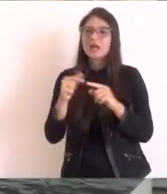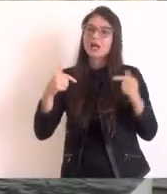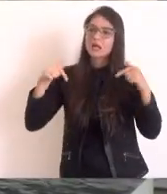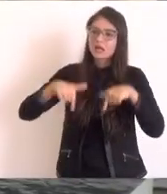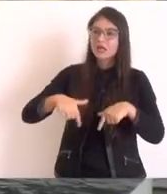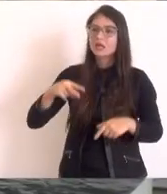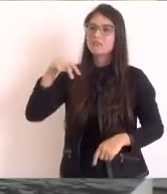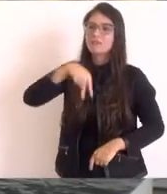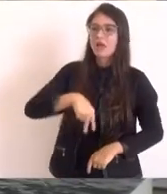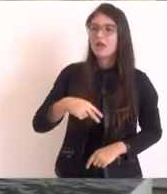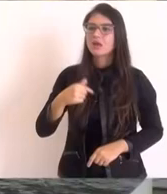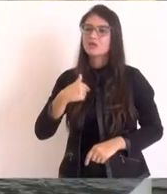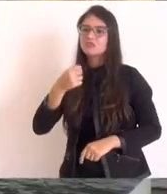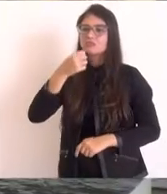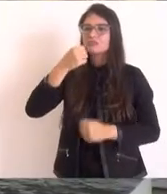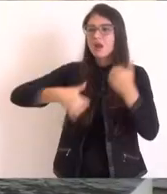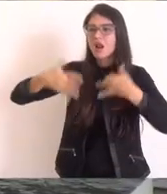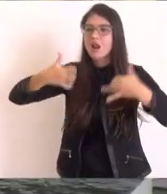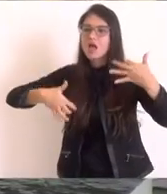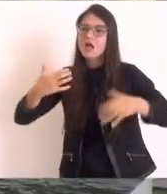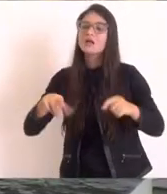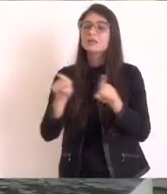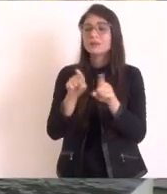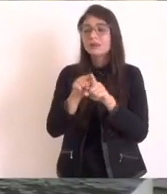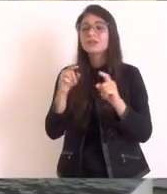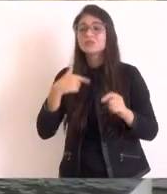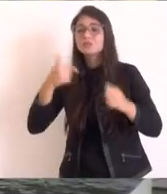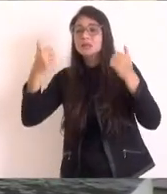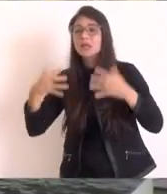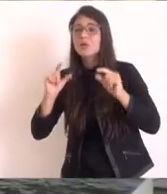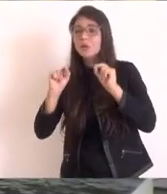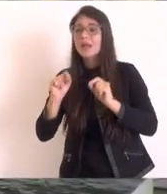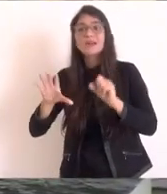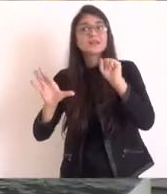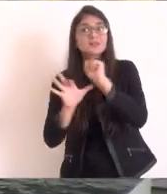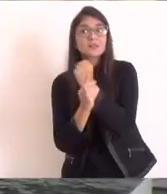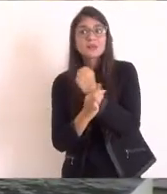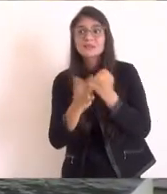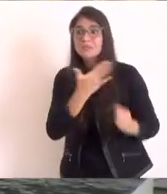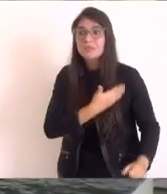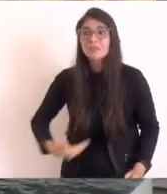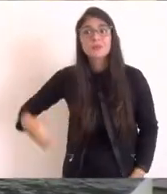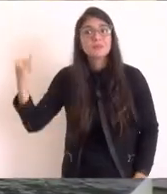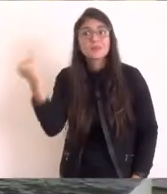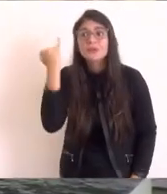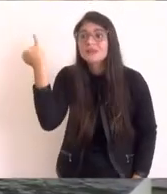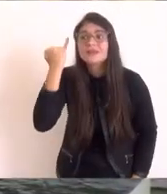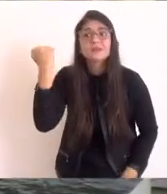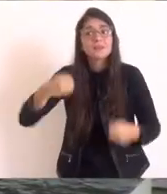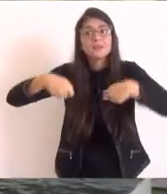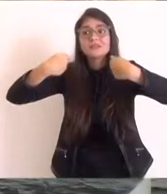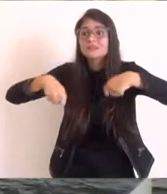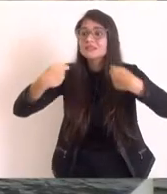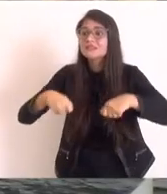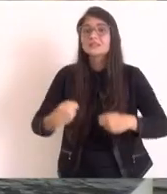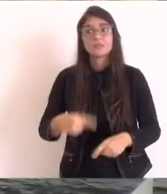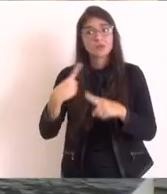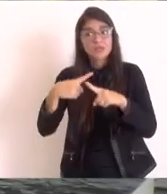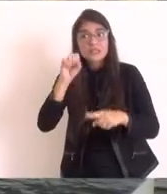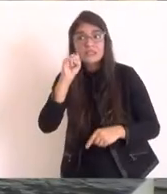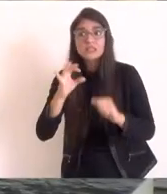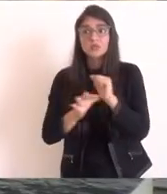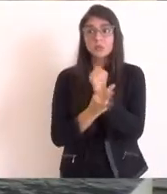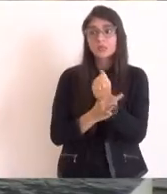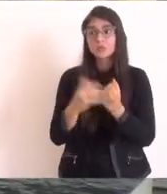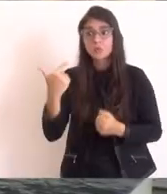Agora, a segurança pública, sem ela, a gente não sobrevive, a gente não tem portas abertas e a gente não tem comércio funcionando